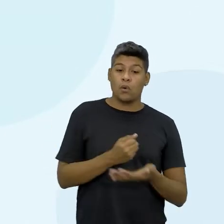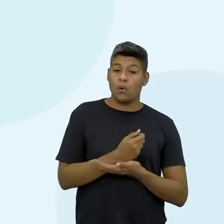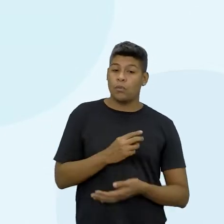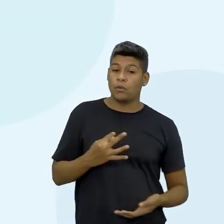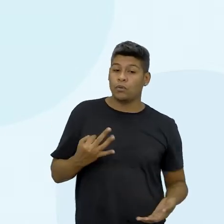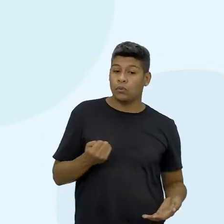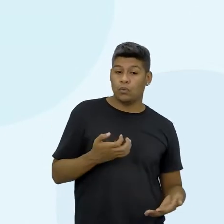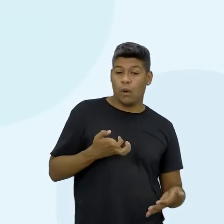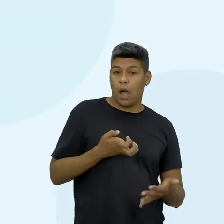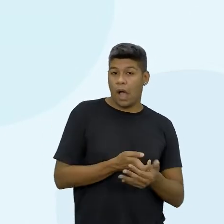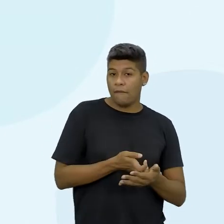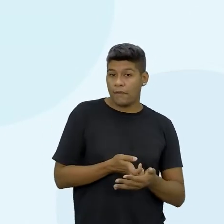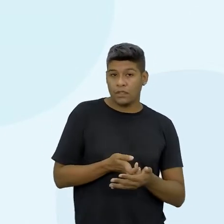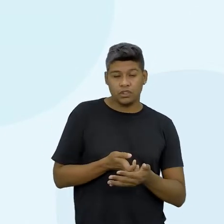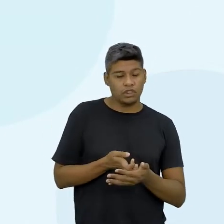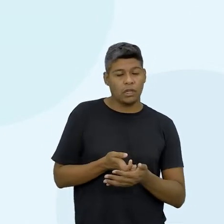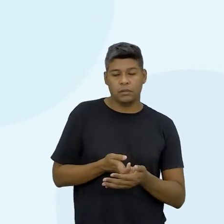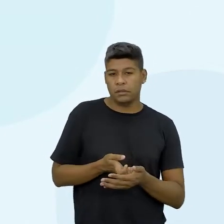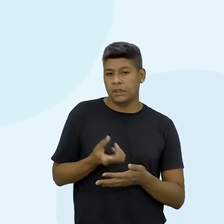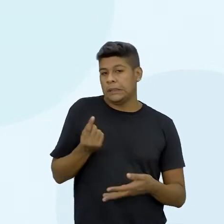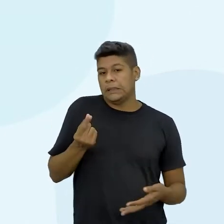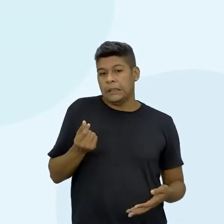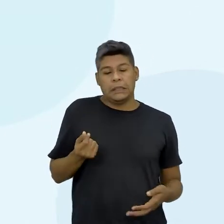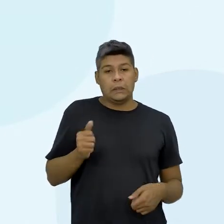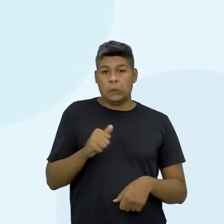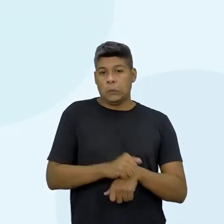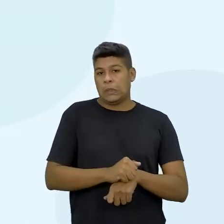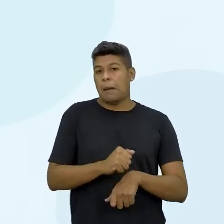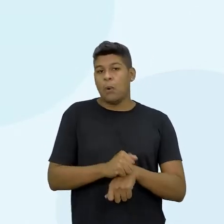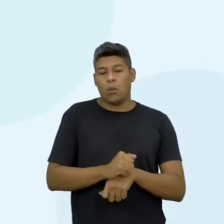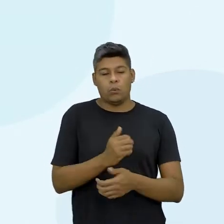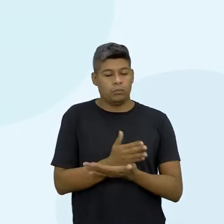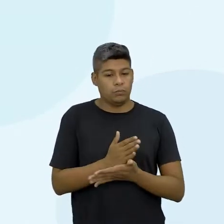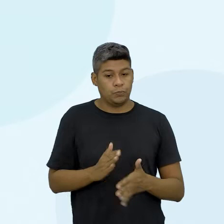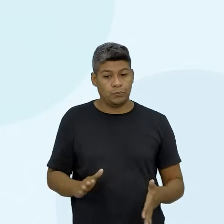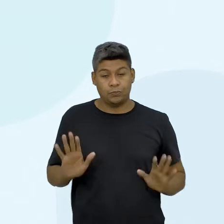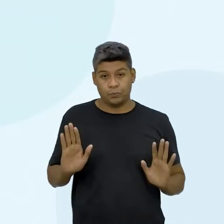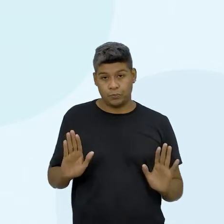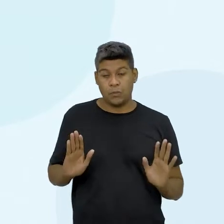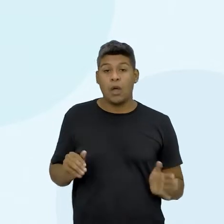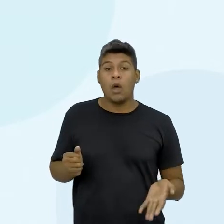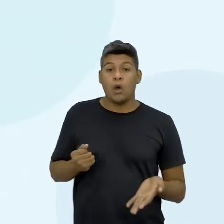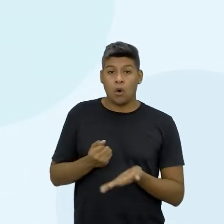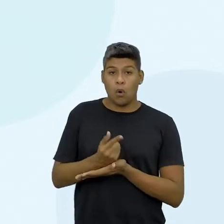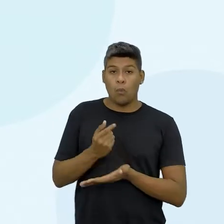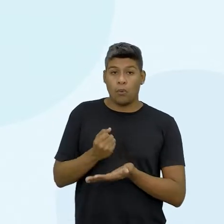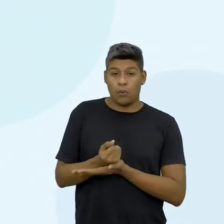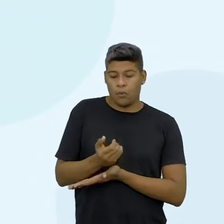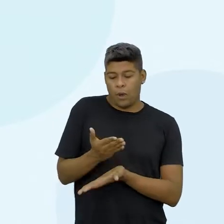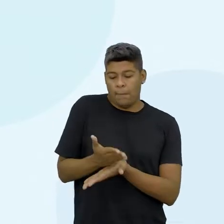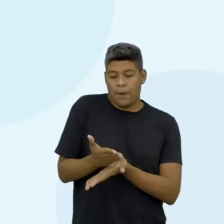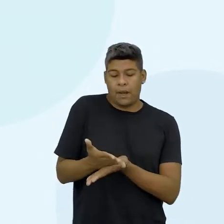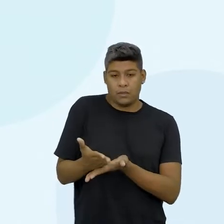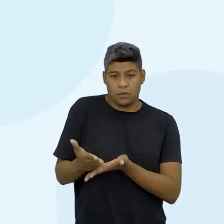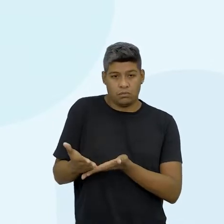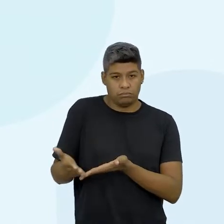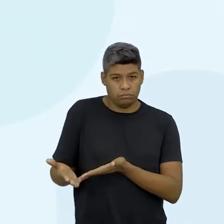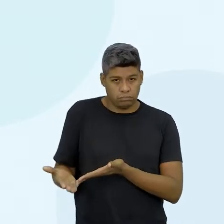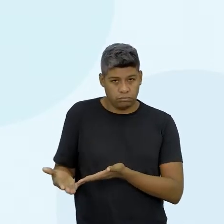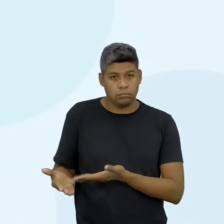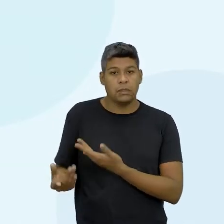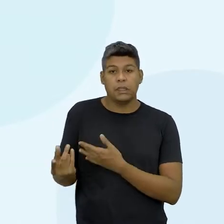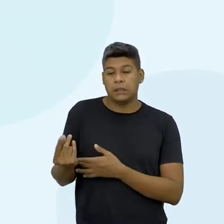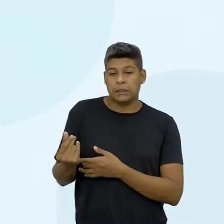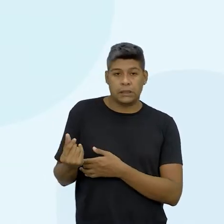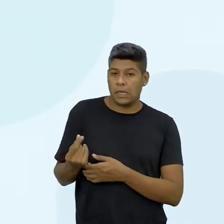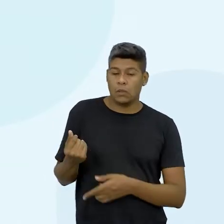à vista e não sobrou dinheiro nenhum. Na situação 2, você comprou a prazo e não sobrou